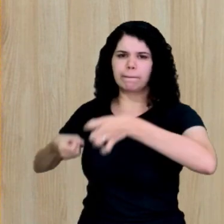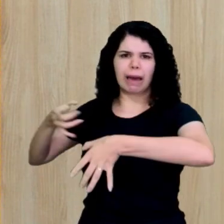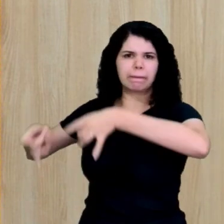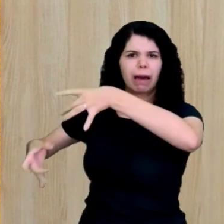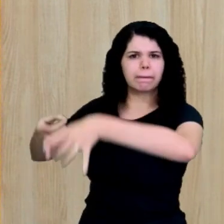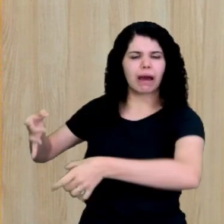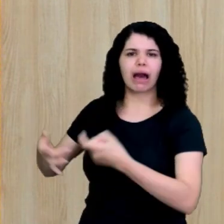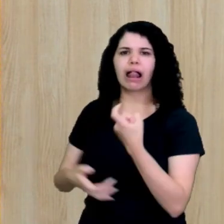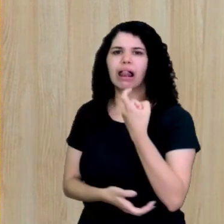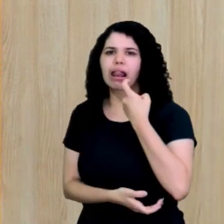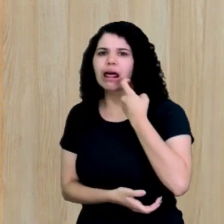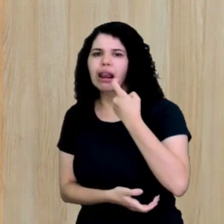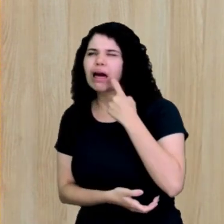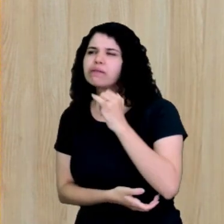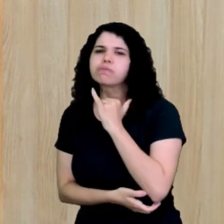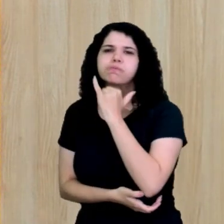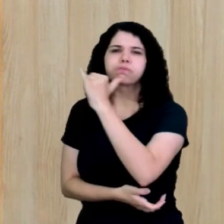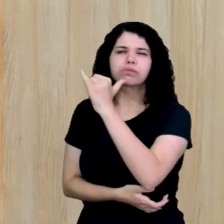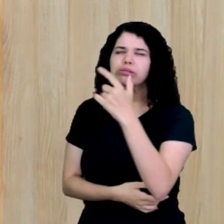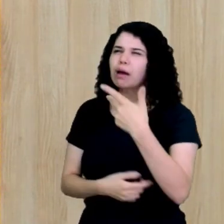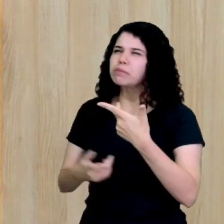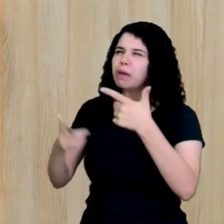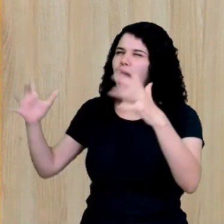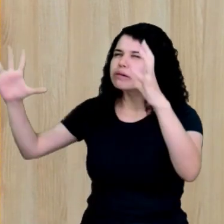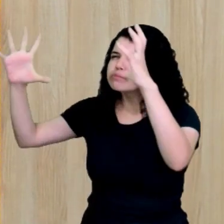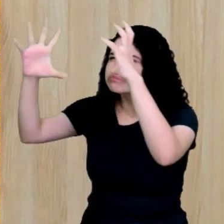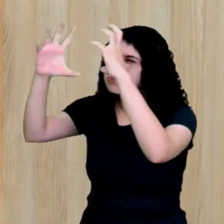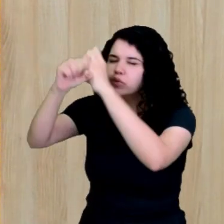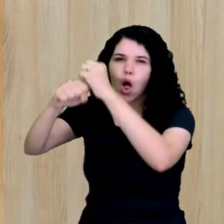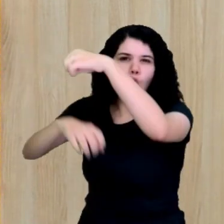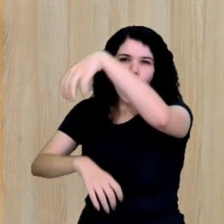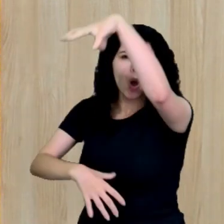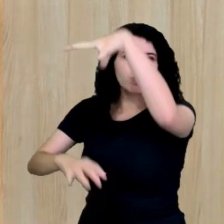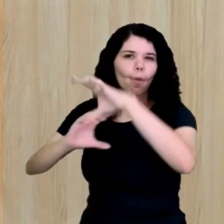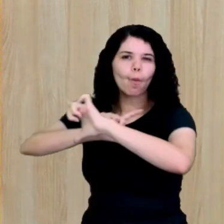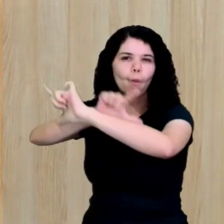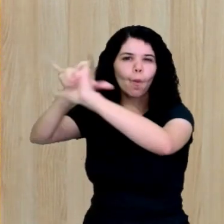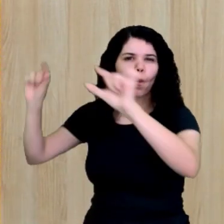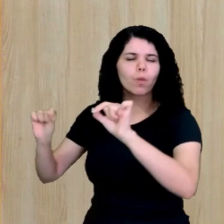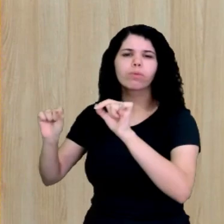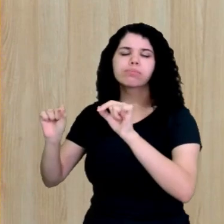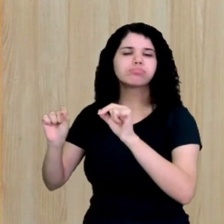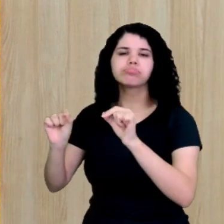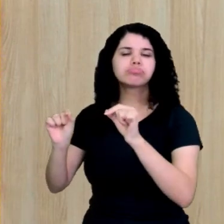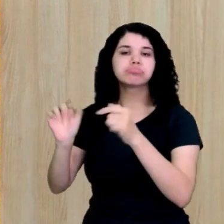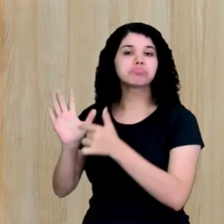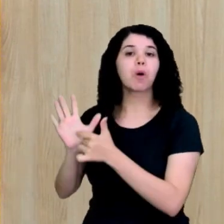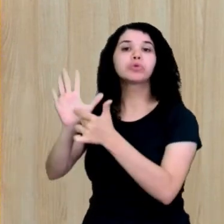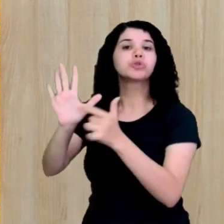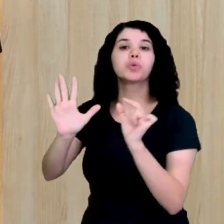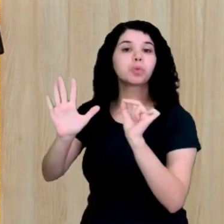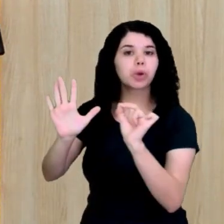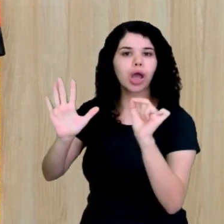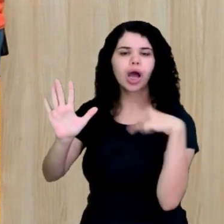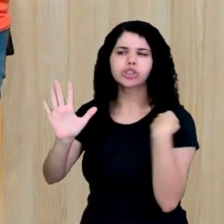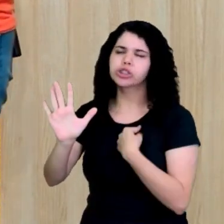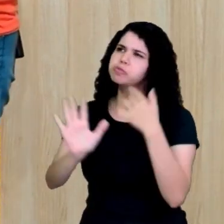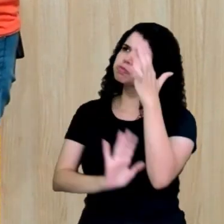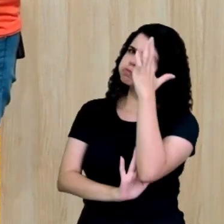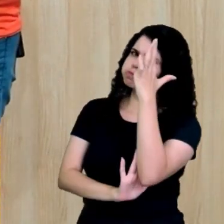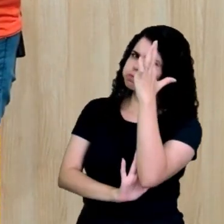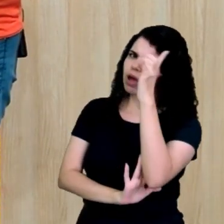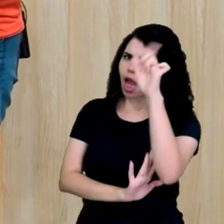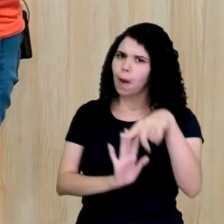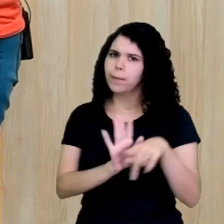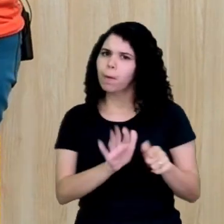vê os peixes dizendo que estão percebendo que não tem luz no fim do túnel, o que é que eles estão trazendo para a gente? Será que é uma reflexão